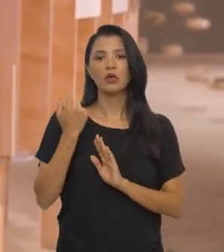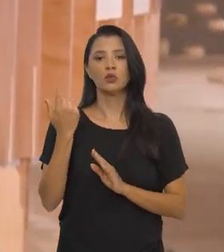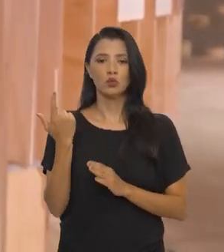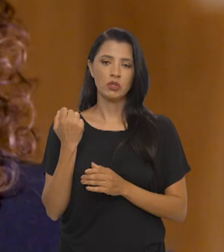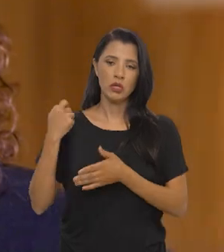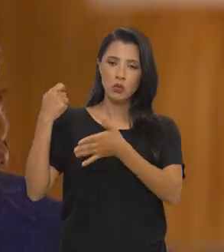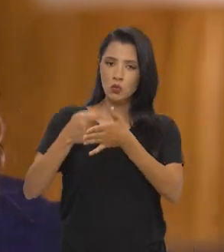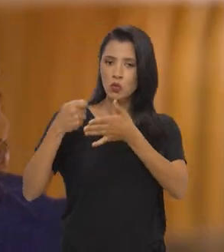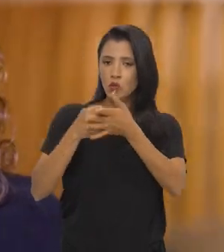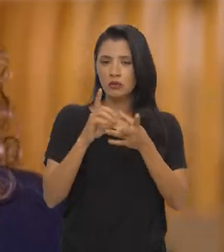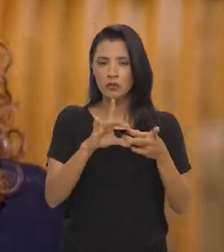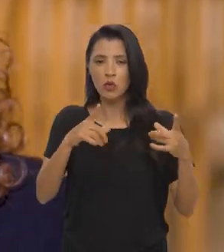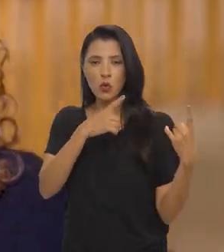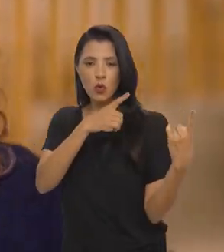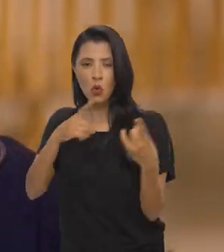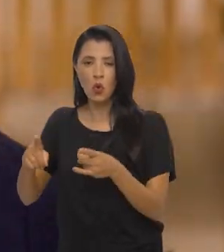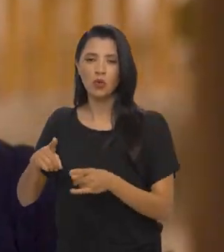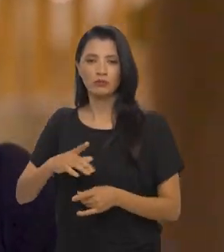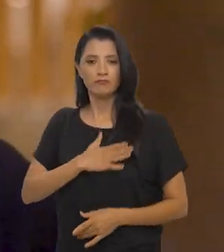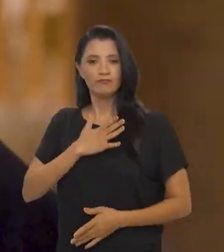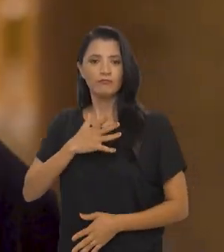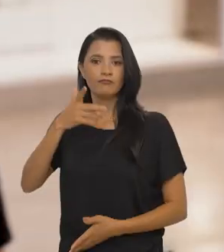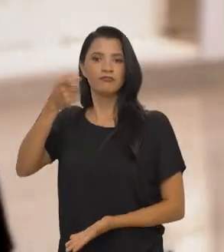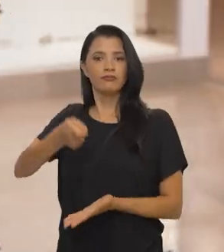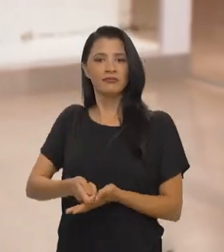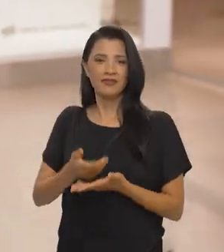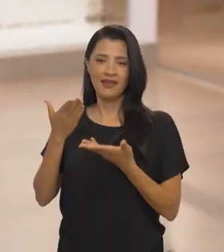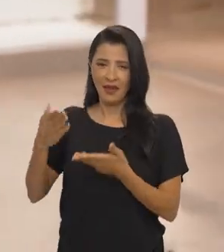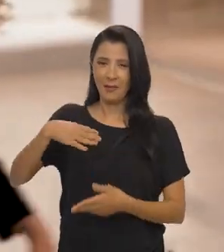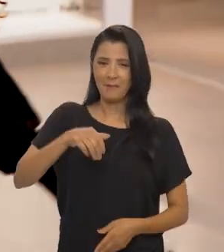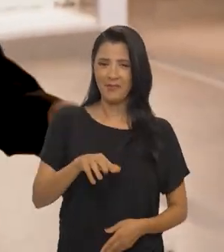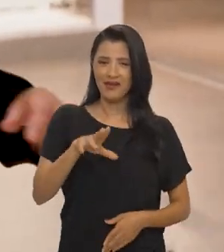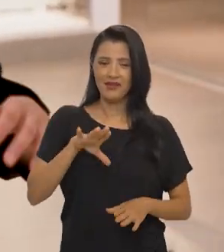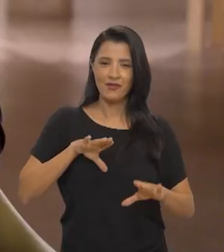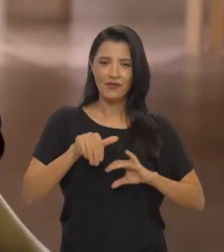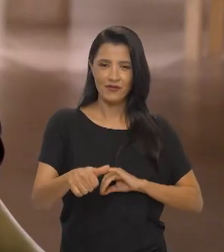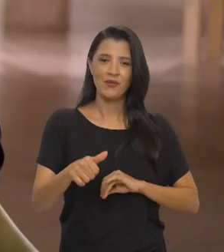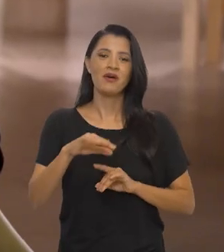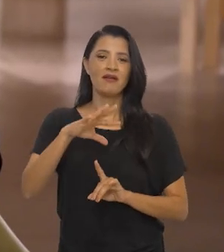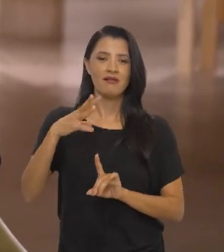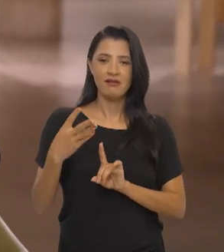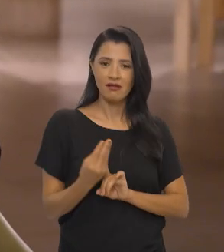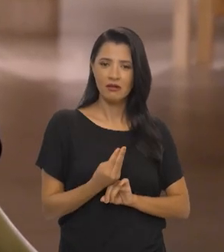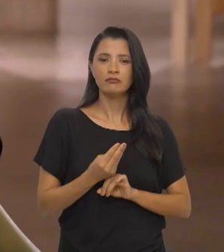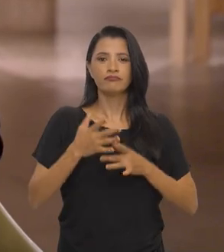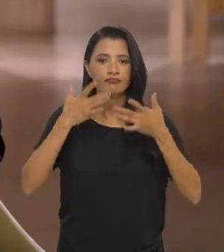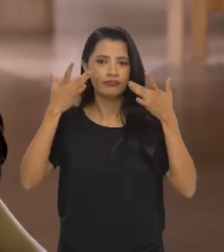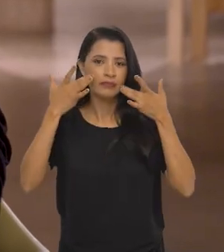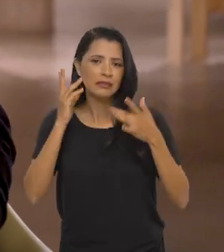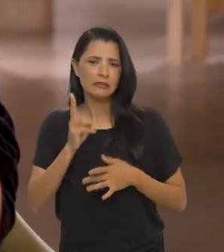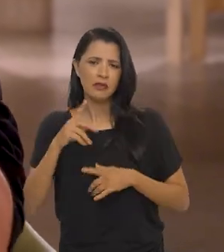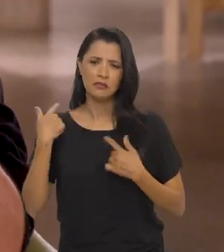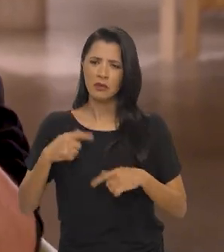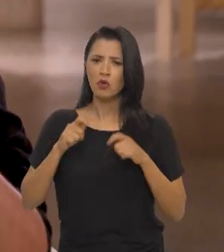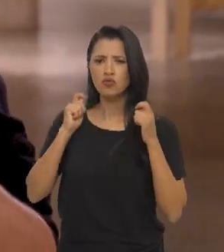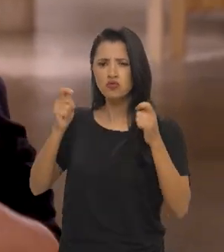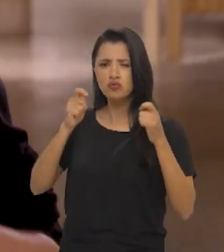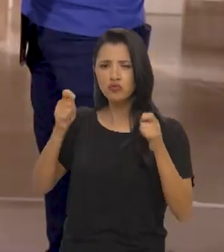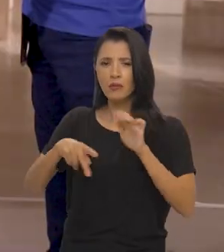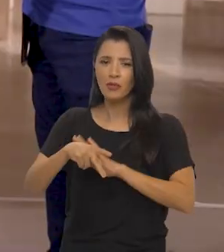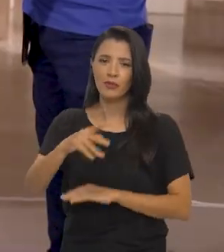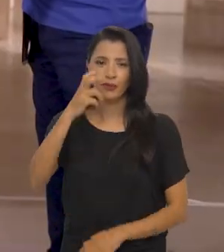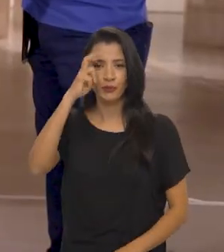símbolos da luta democrática contra a ditadura militar, Maria é formada em artes cênicas e sempre atuou como